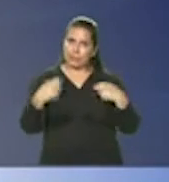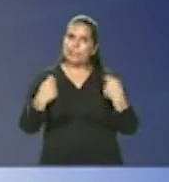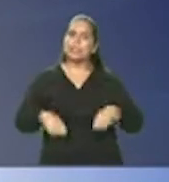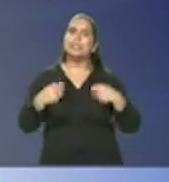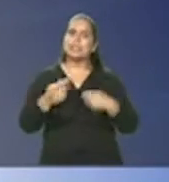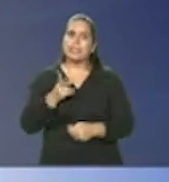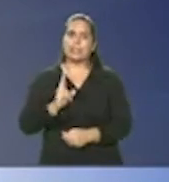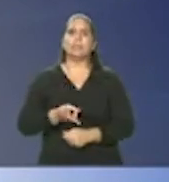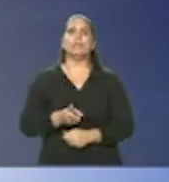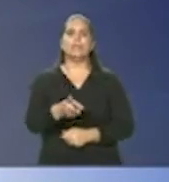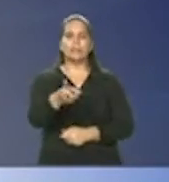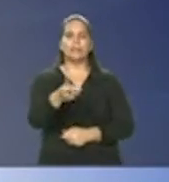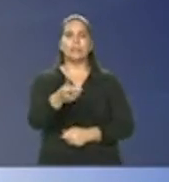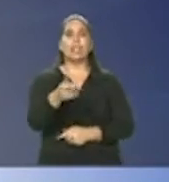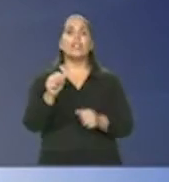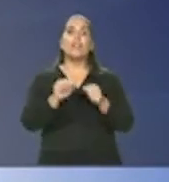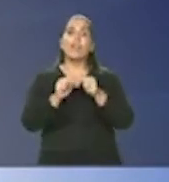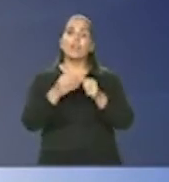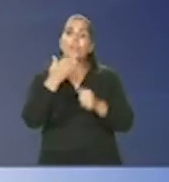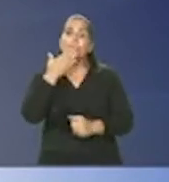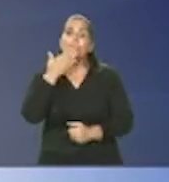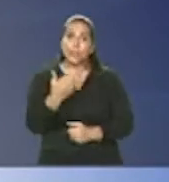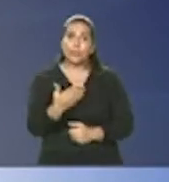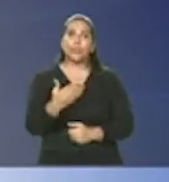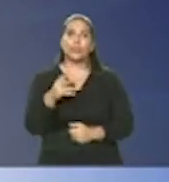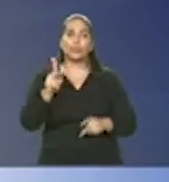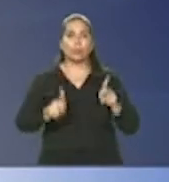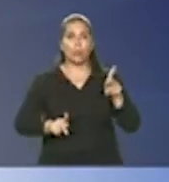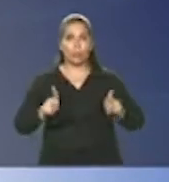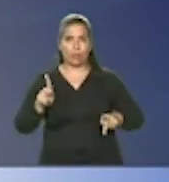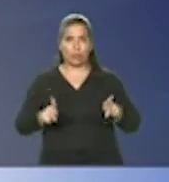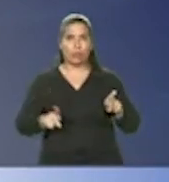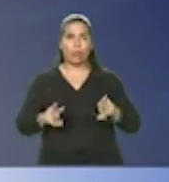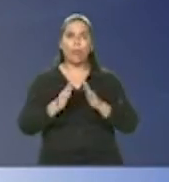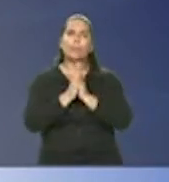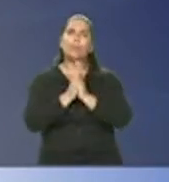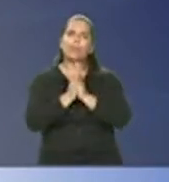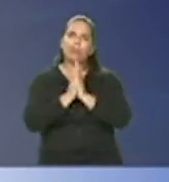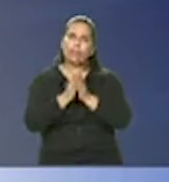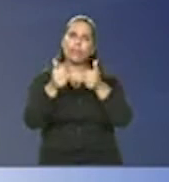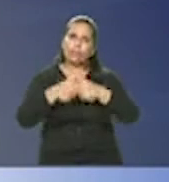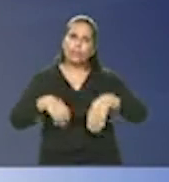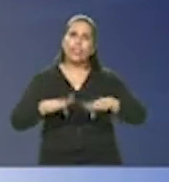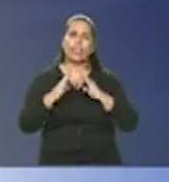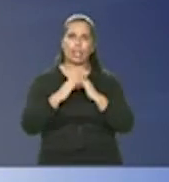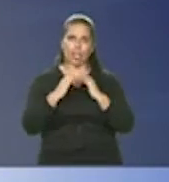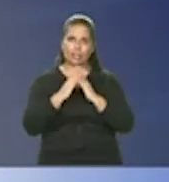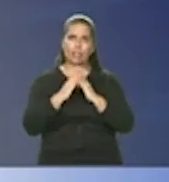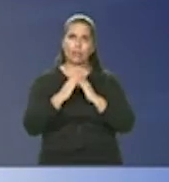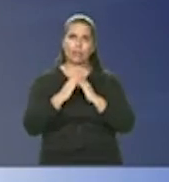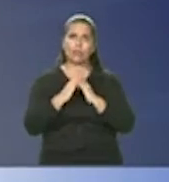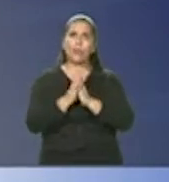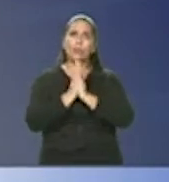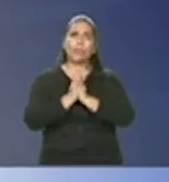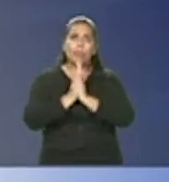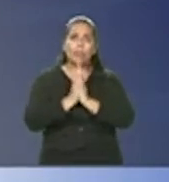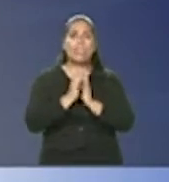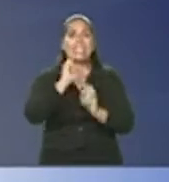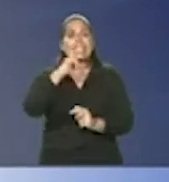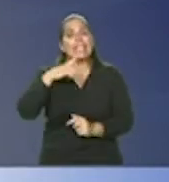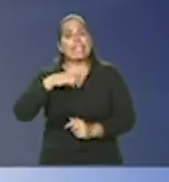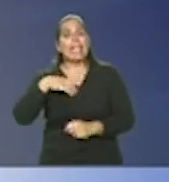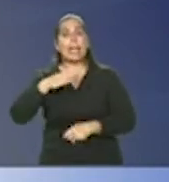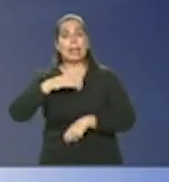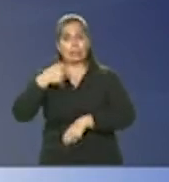mantidas e eu faço um apelo à população que por favor fique em casa sobretudo e principalmente se você tem